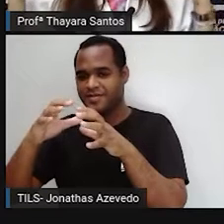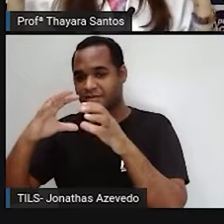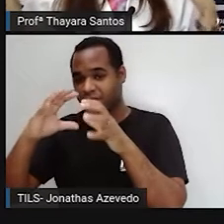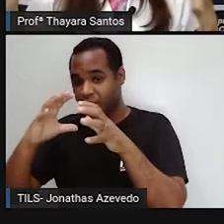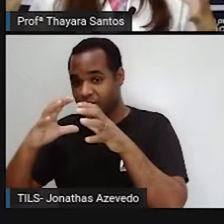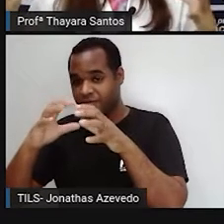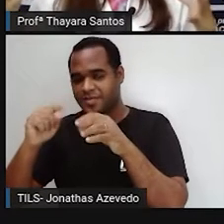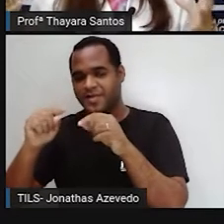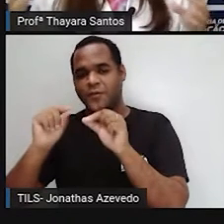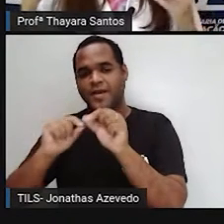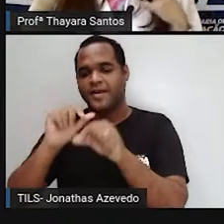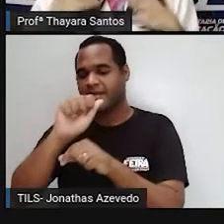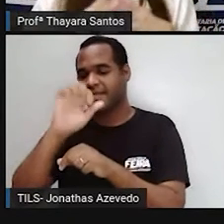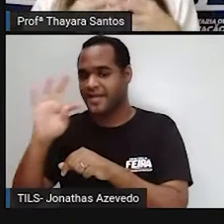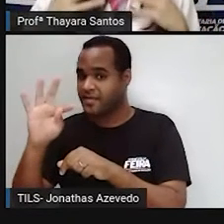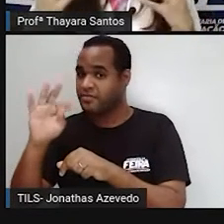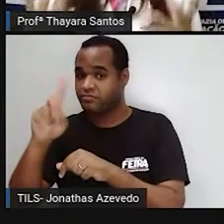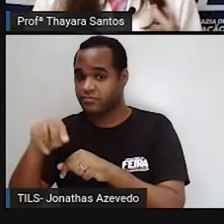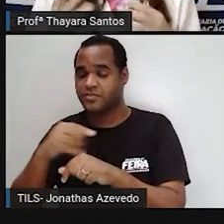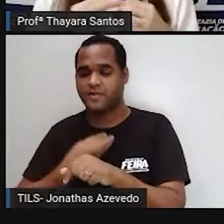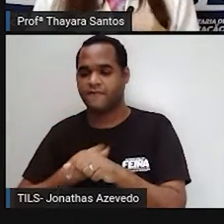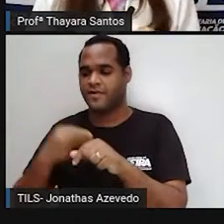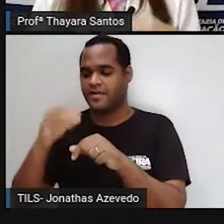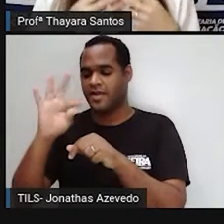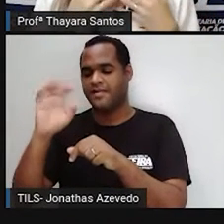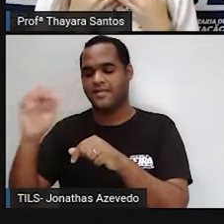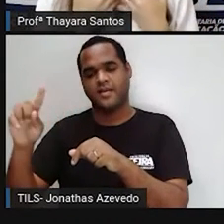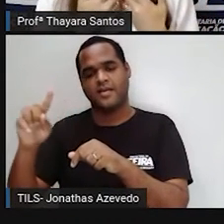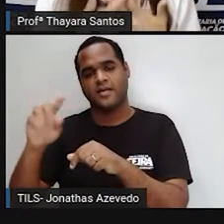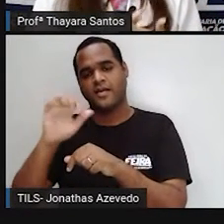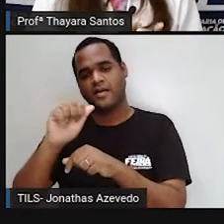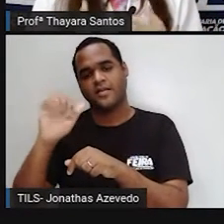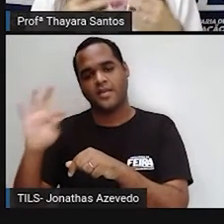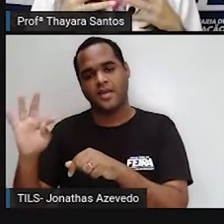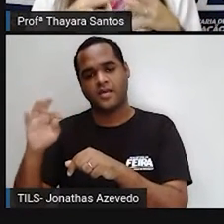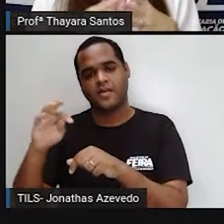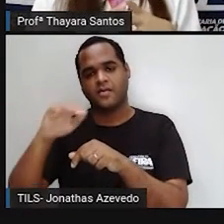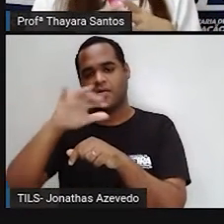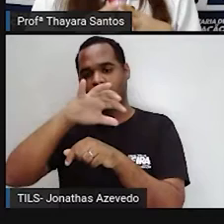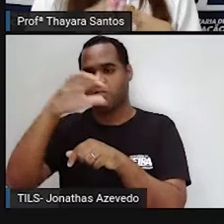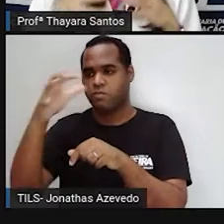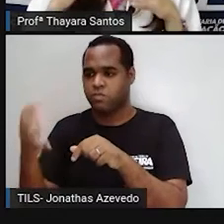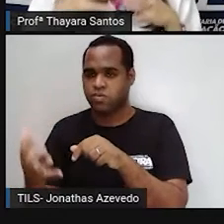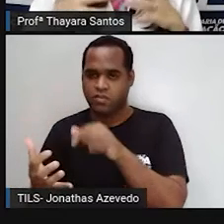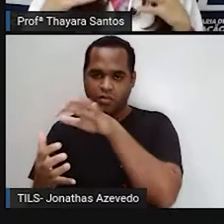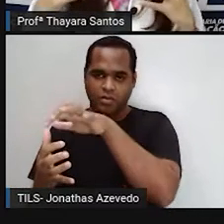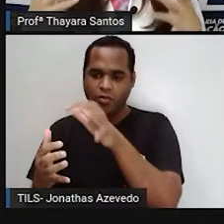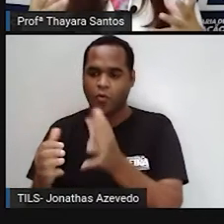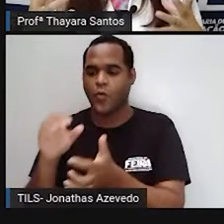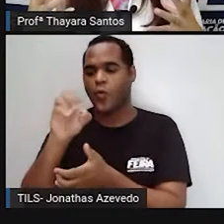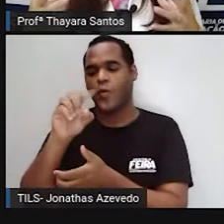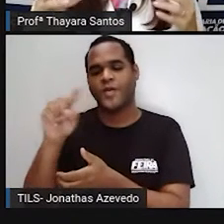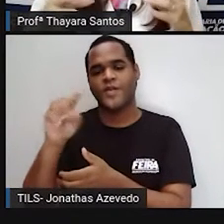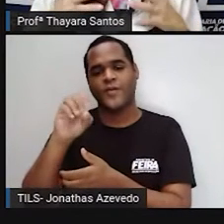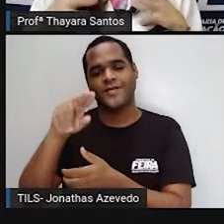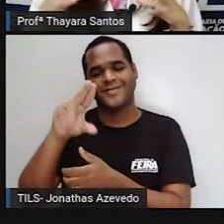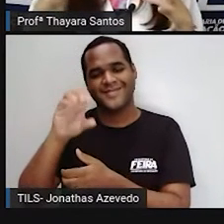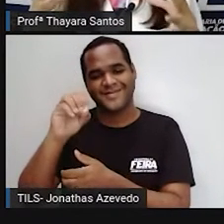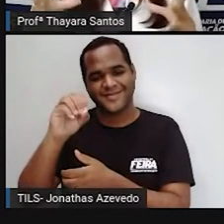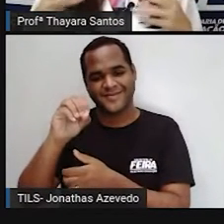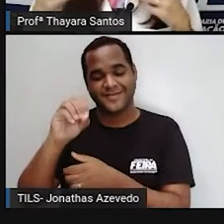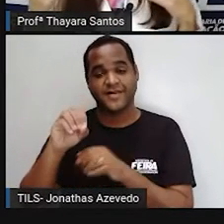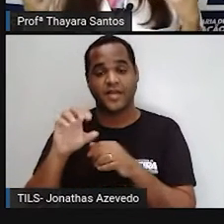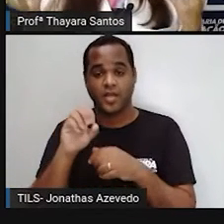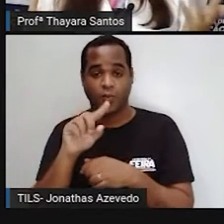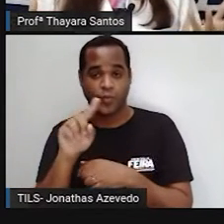envolve, que é a atmosfera. E na atmosfera a gente tem uma camadinha que é chamada de camada de ozônio. Essa camada